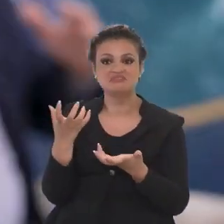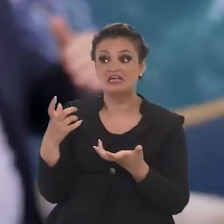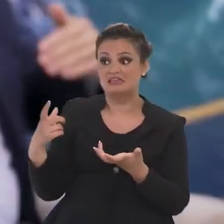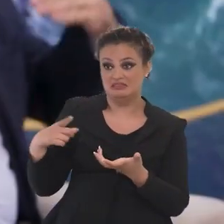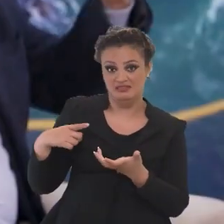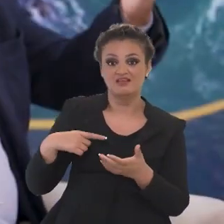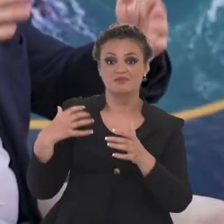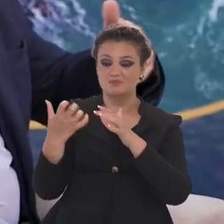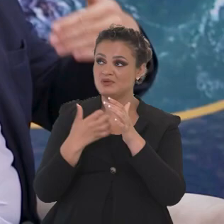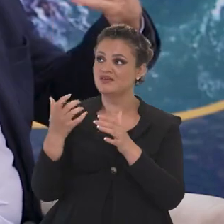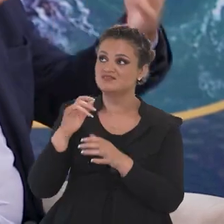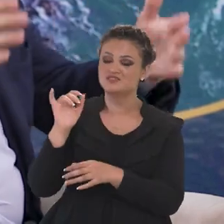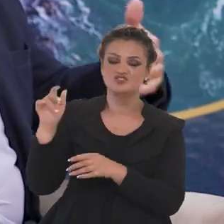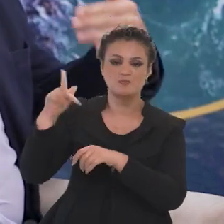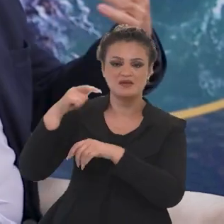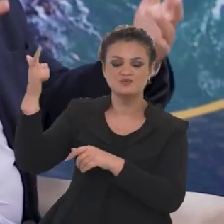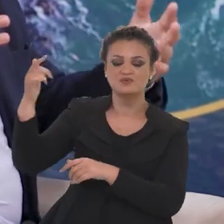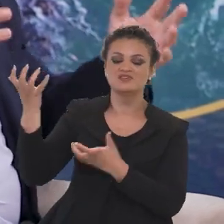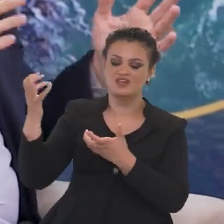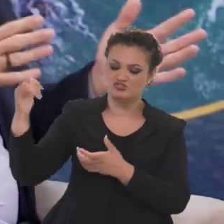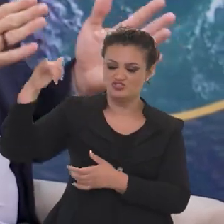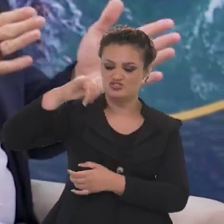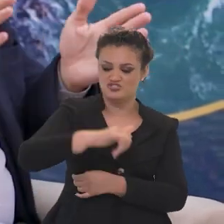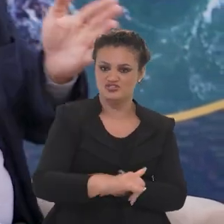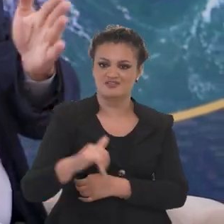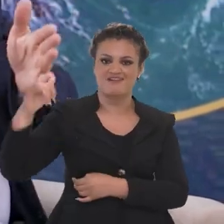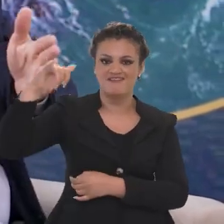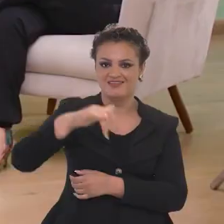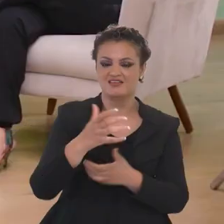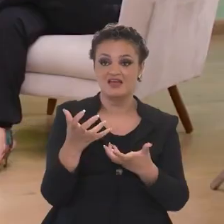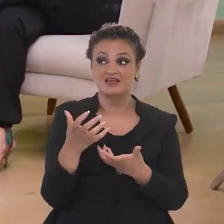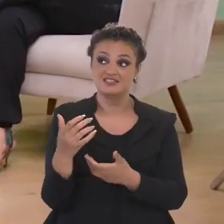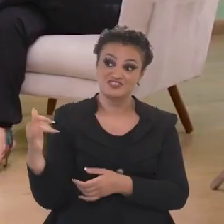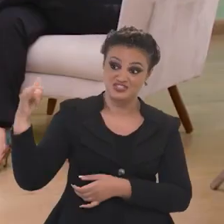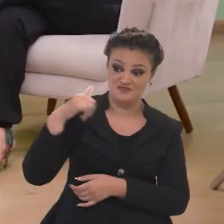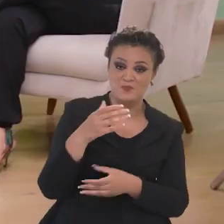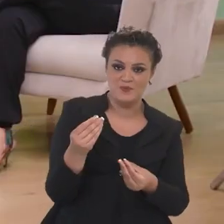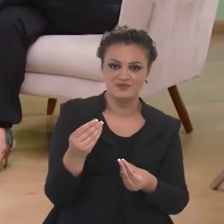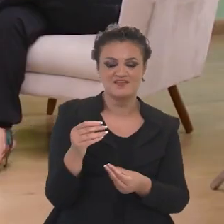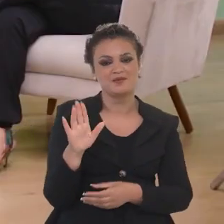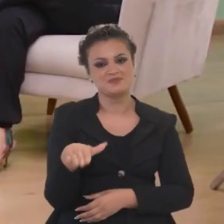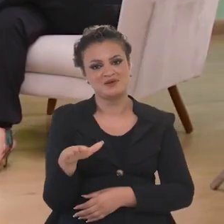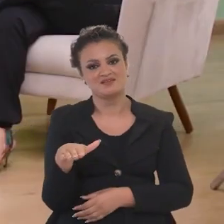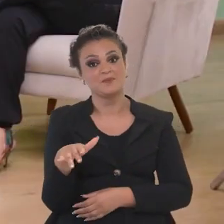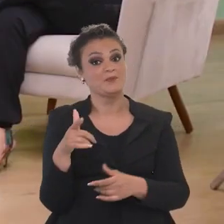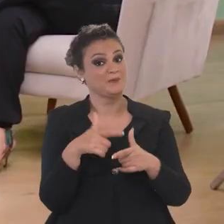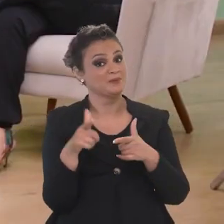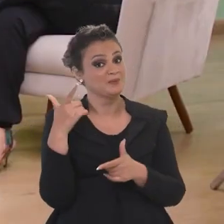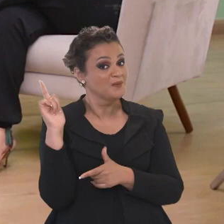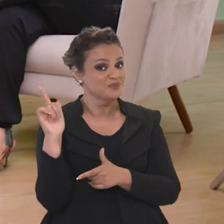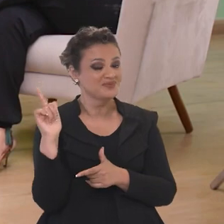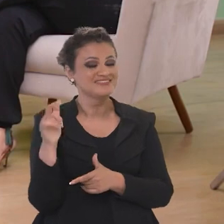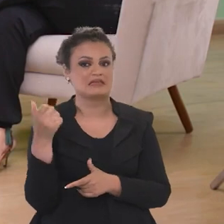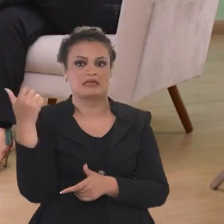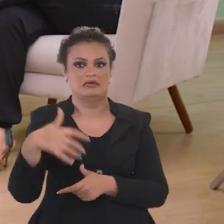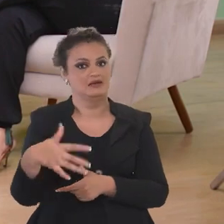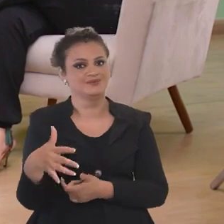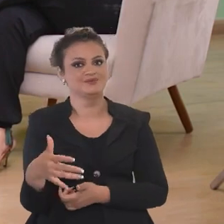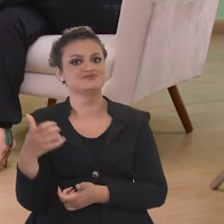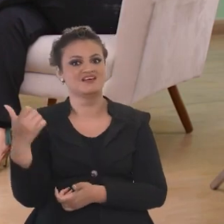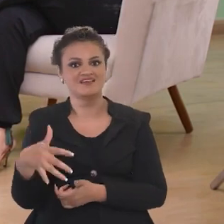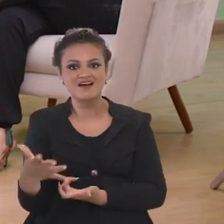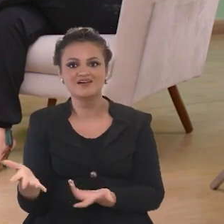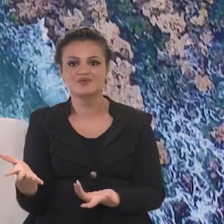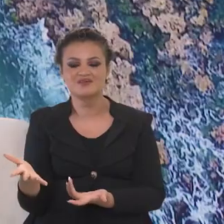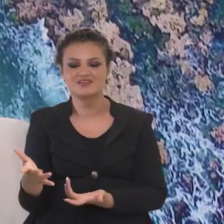empresas que estão começando a voar para cá e quanto mais voos a gente tiver, mais barata a passagem vai ficar. Porque esse é um problema que a gente tem hoje. Passagem está